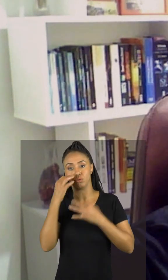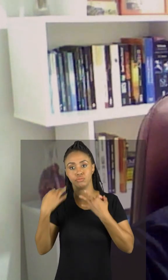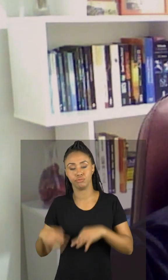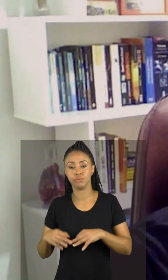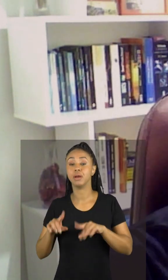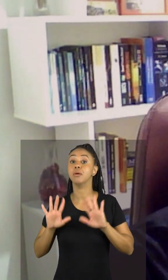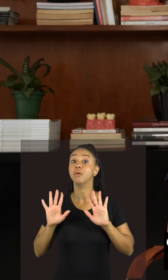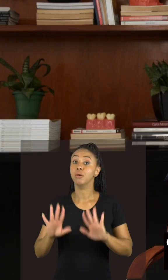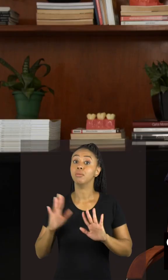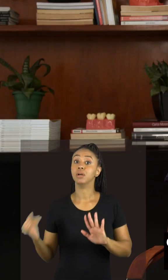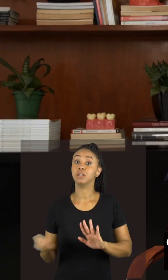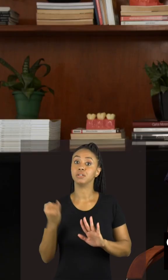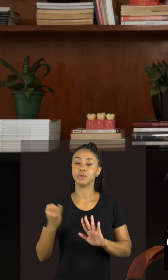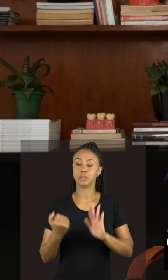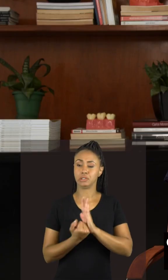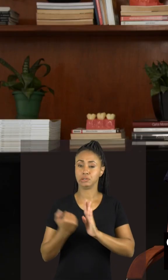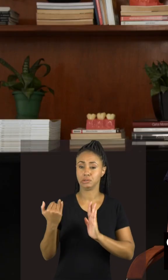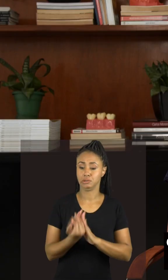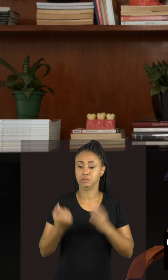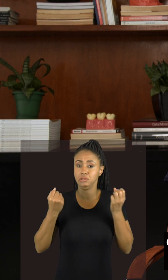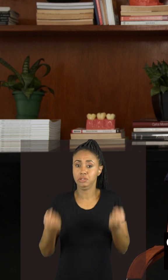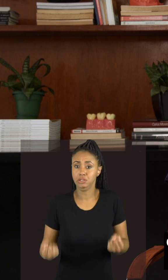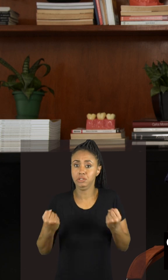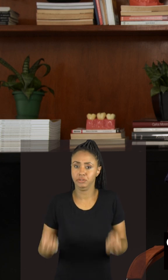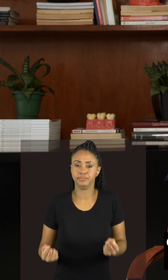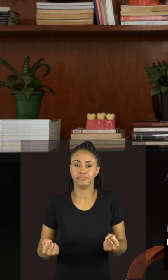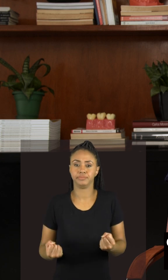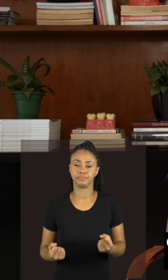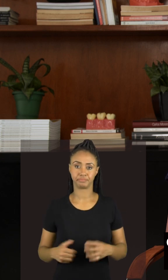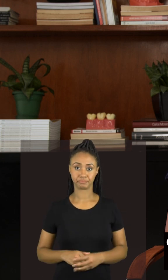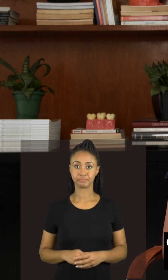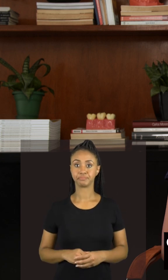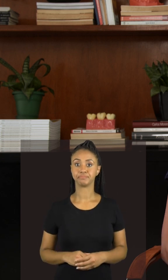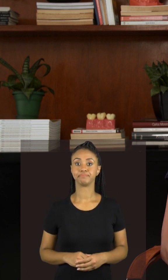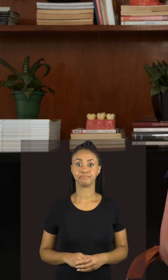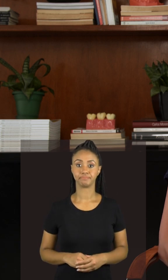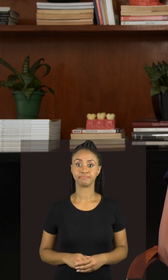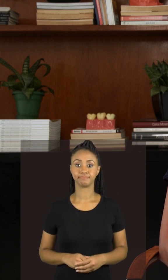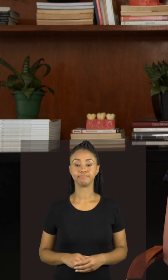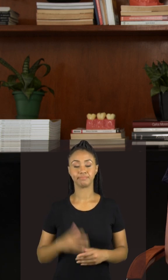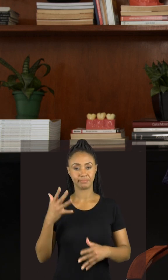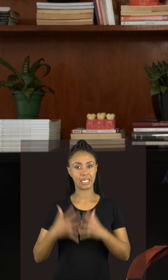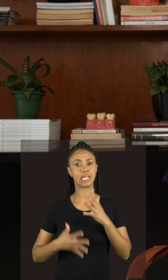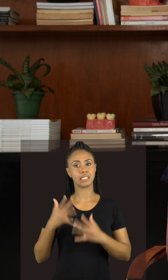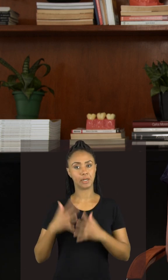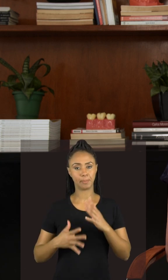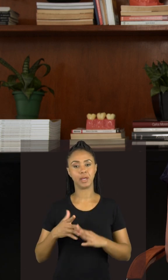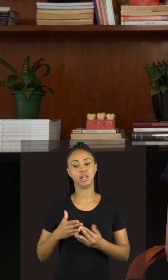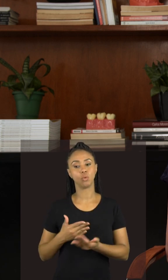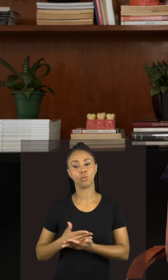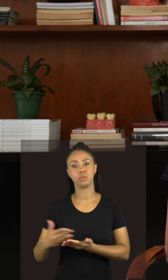importante evitar os exercícios mais pesados ali próximo do horário de dormir porque isso pode